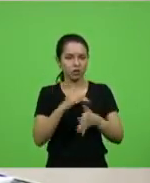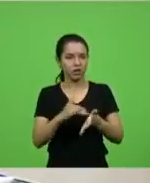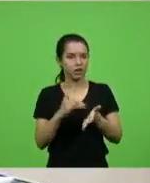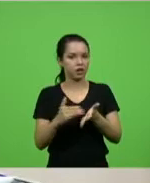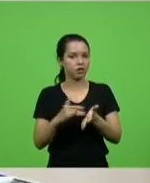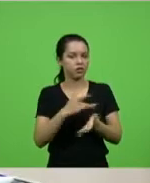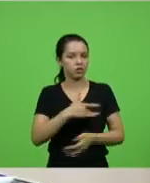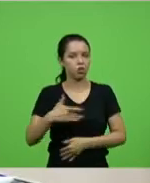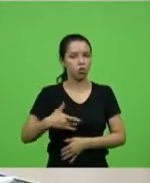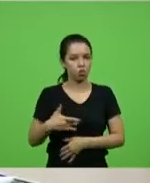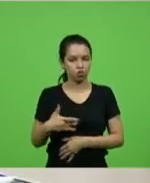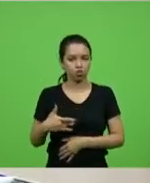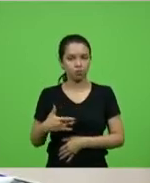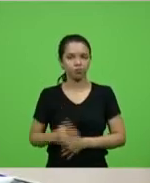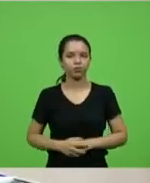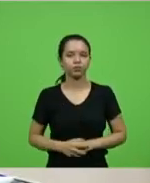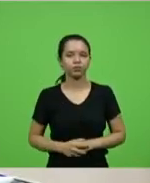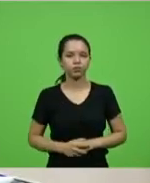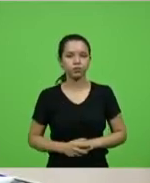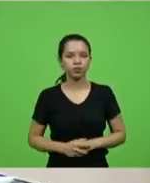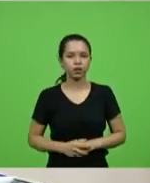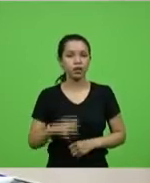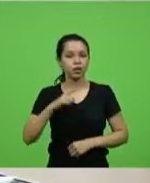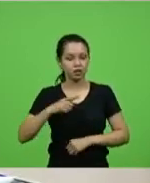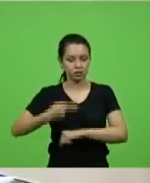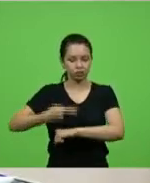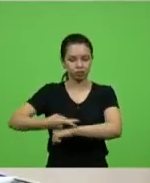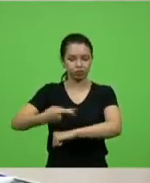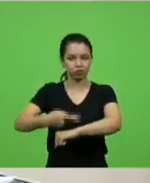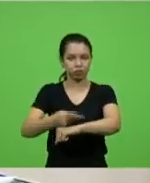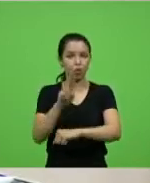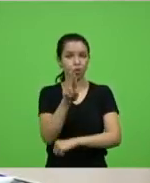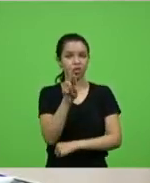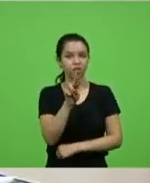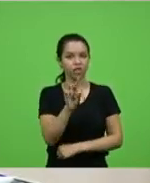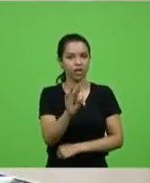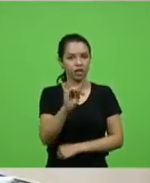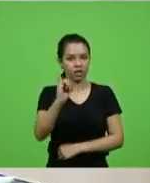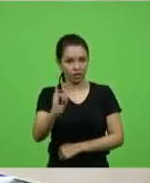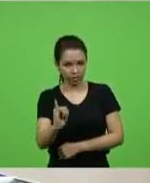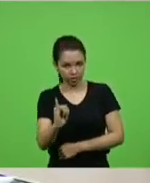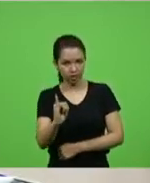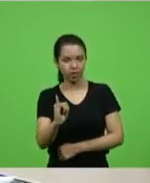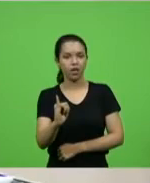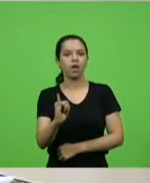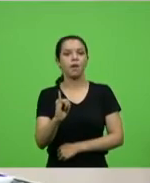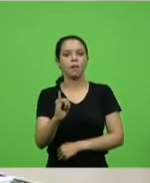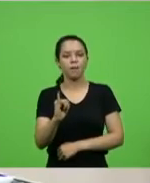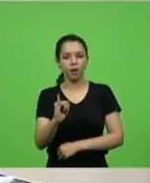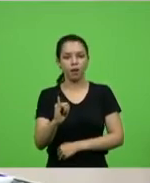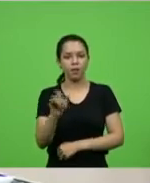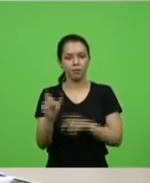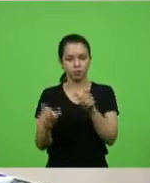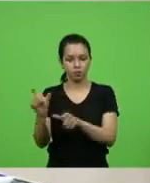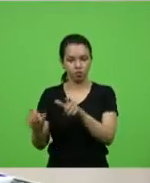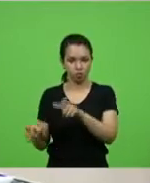de leitos da UTI para enfrentamento do Covid-19 no Estado de Santa Catarina.